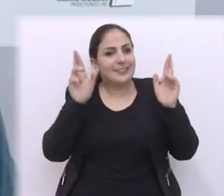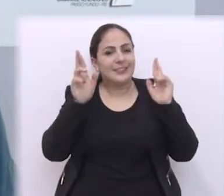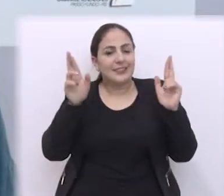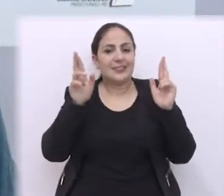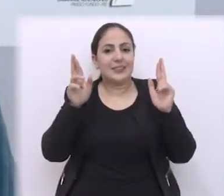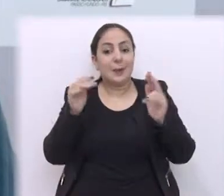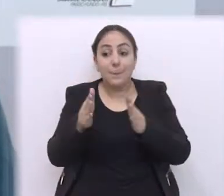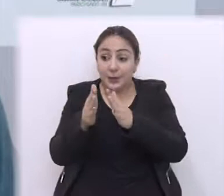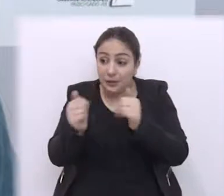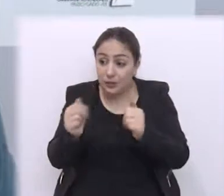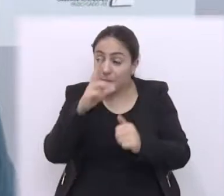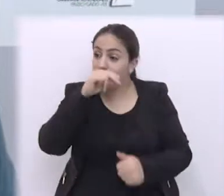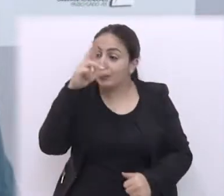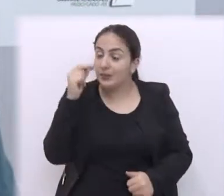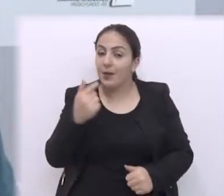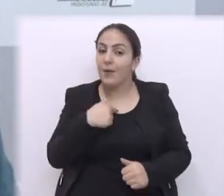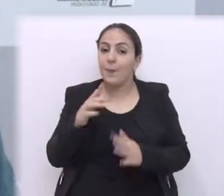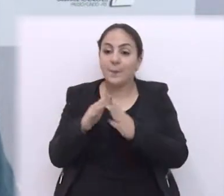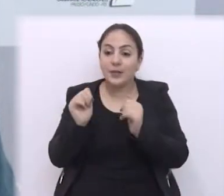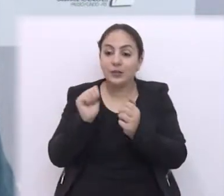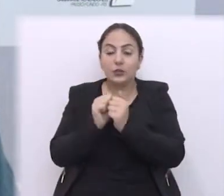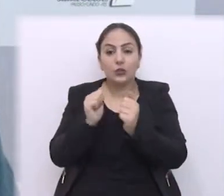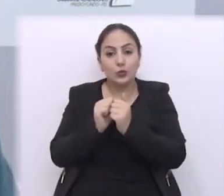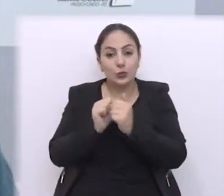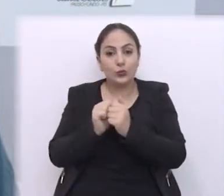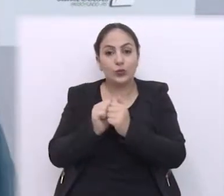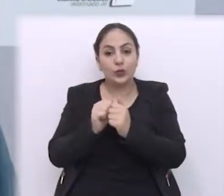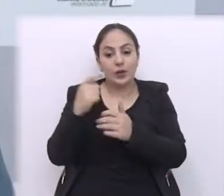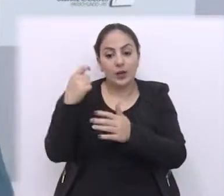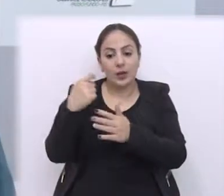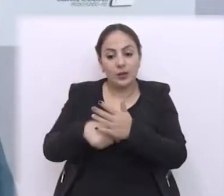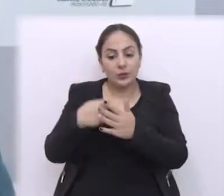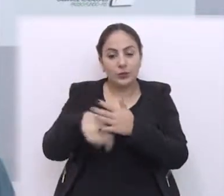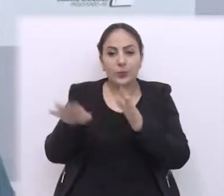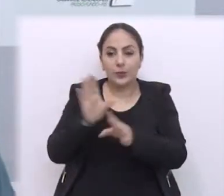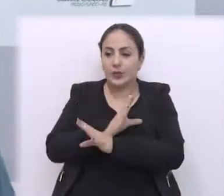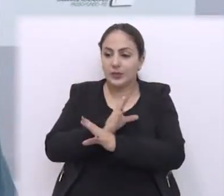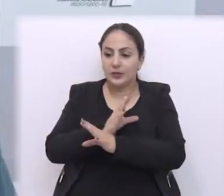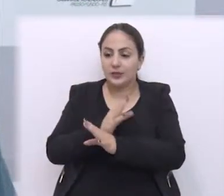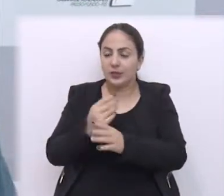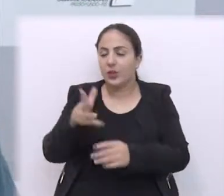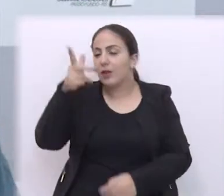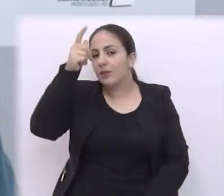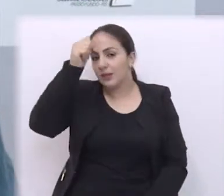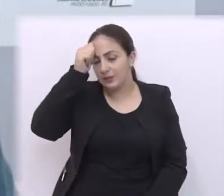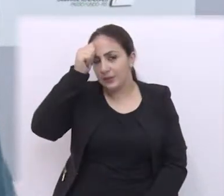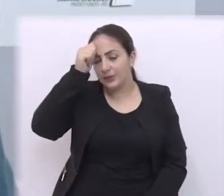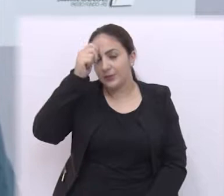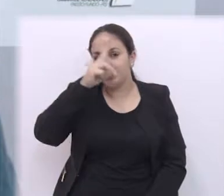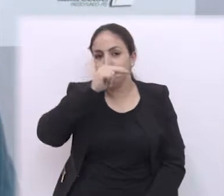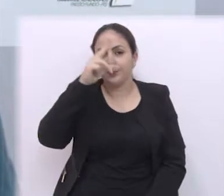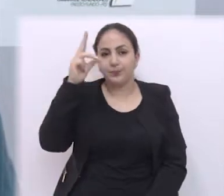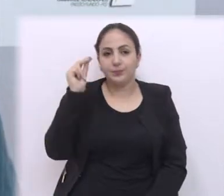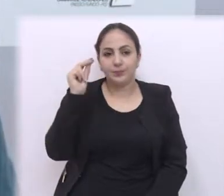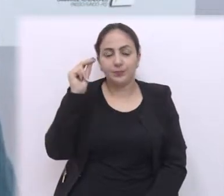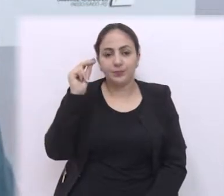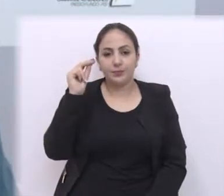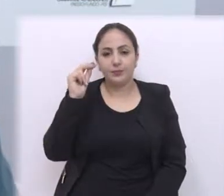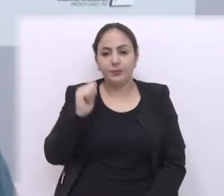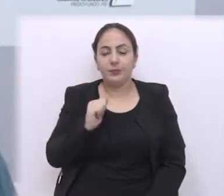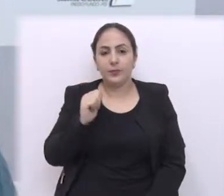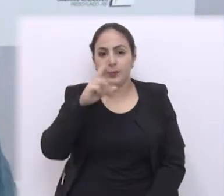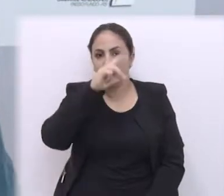o Executivo e peço que, junto com a minuta já completa, para que seja apreciada pelo